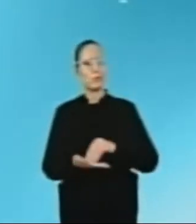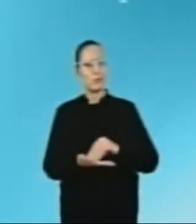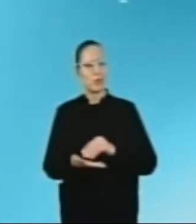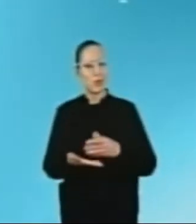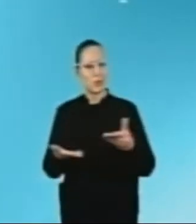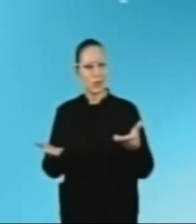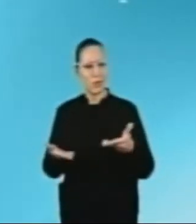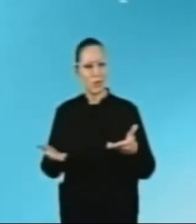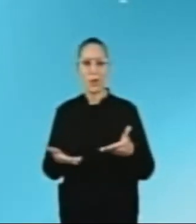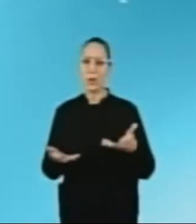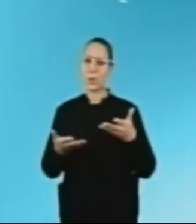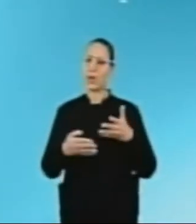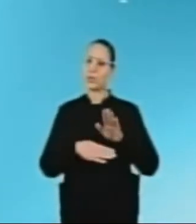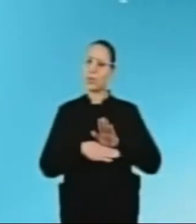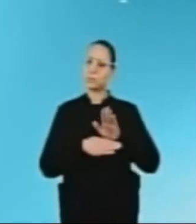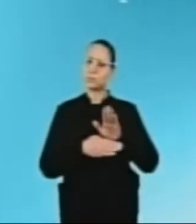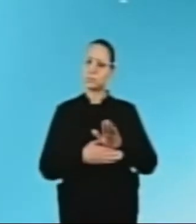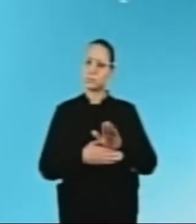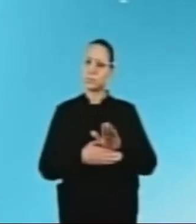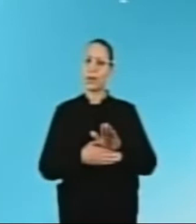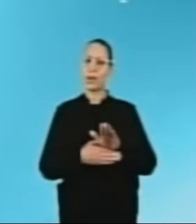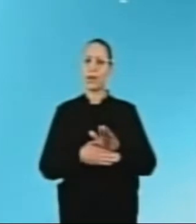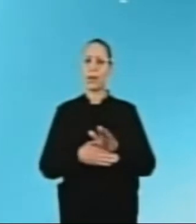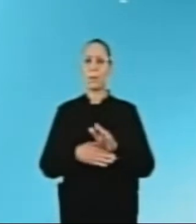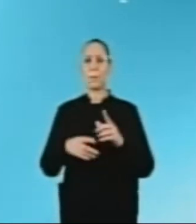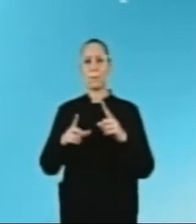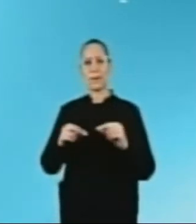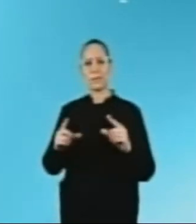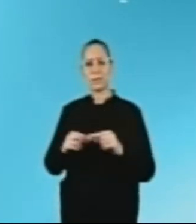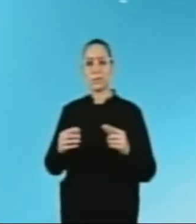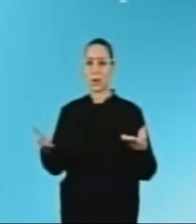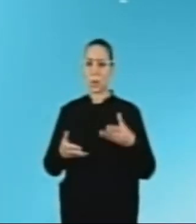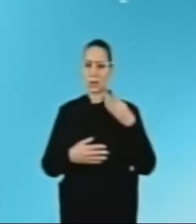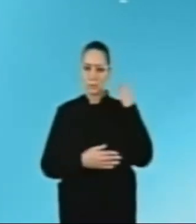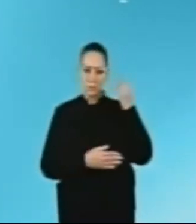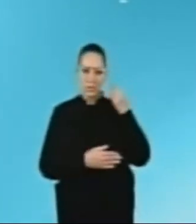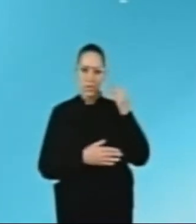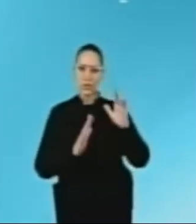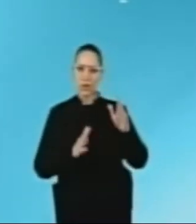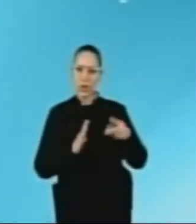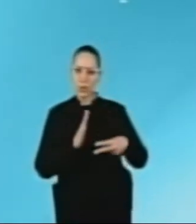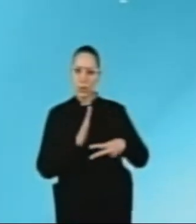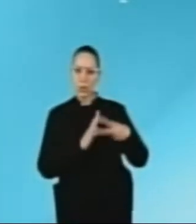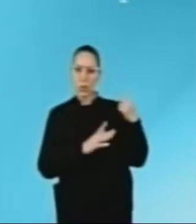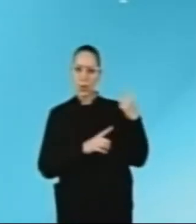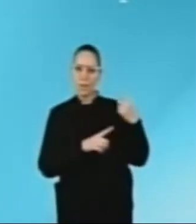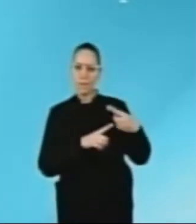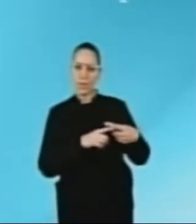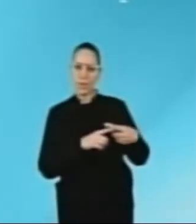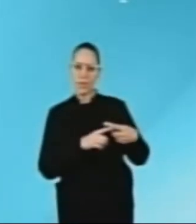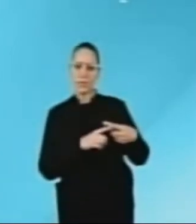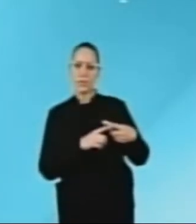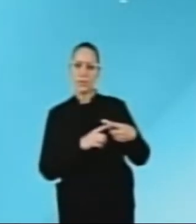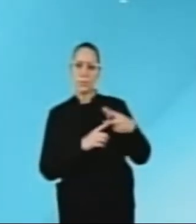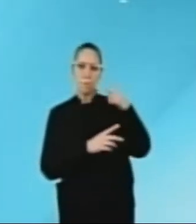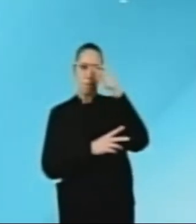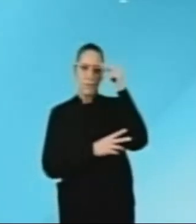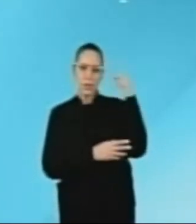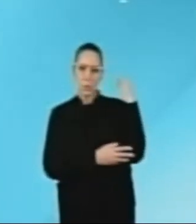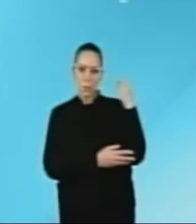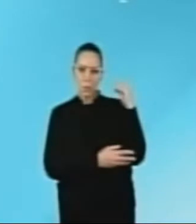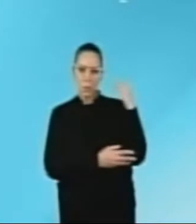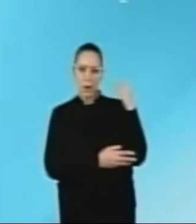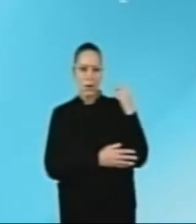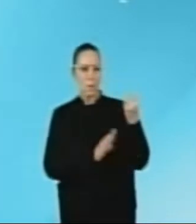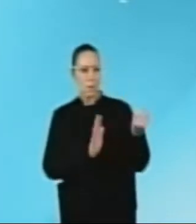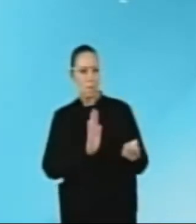tanta falta como agora. Quero dar a minha contribuição em Brasília, agora ainda mais experiente depois de dois mandatos vitoriosos como prefeito de Porto